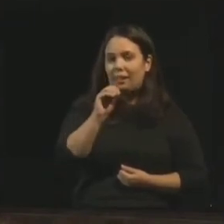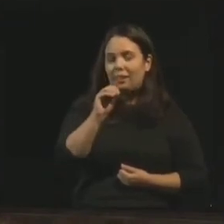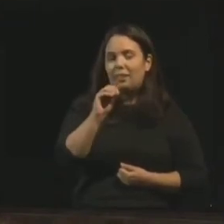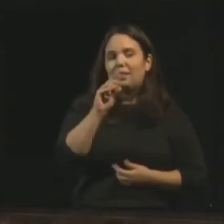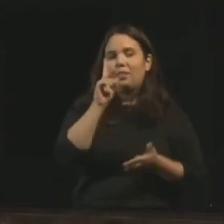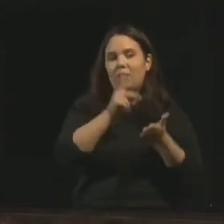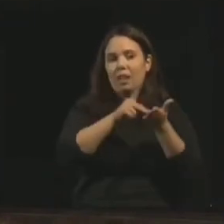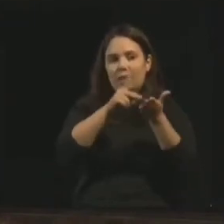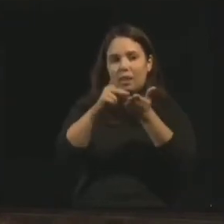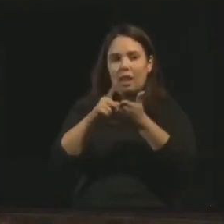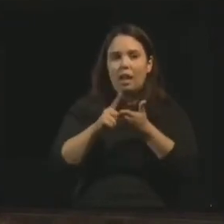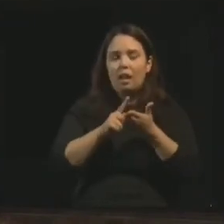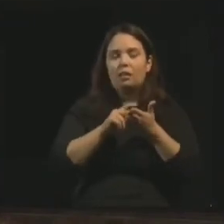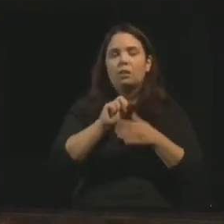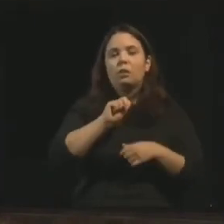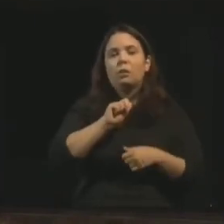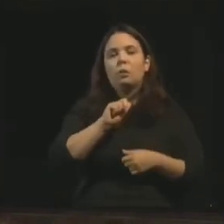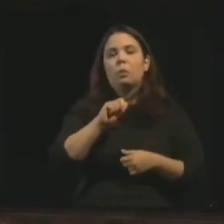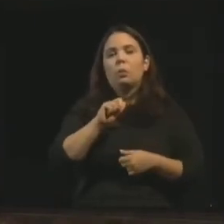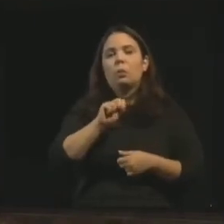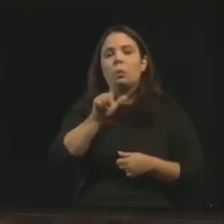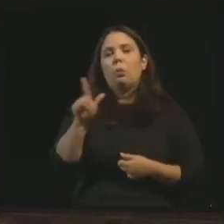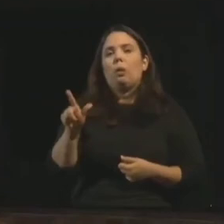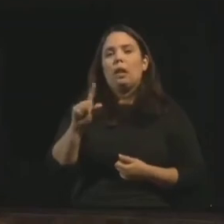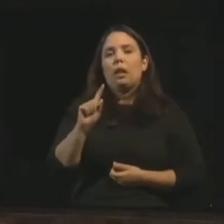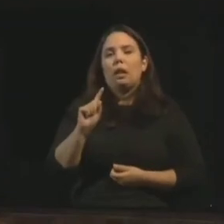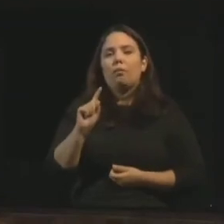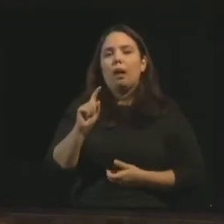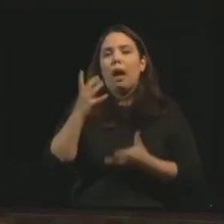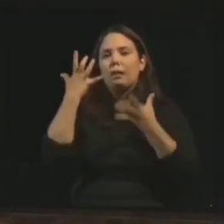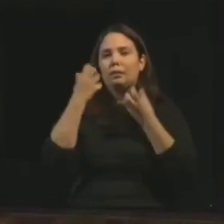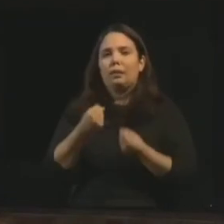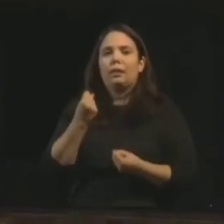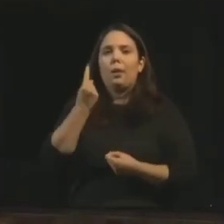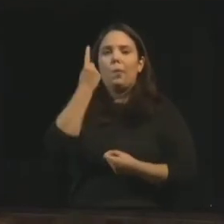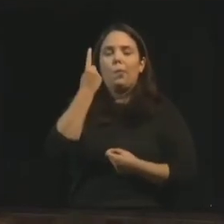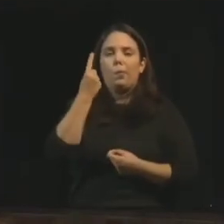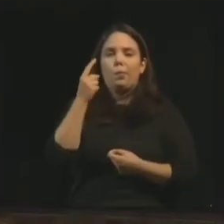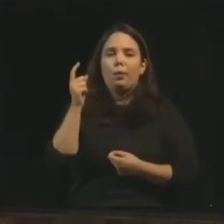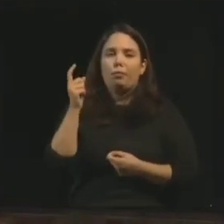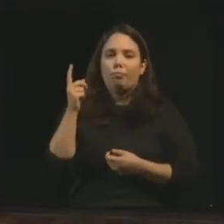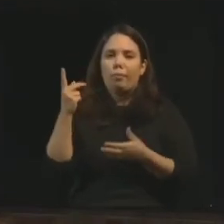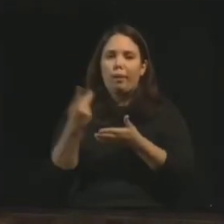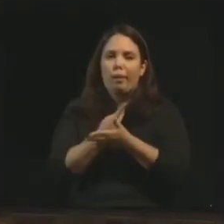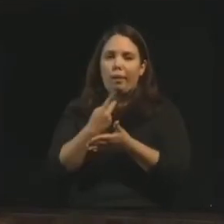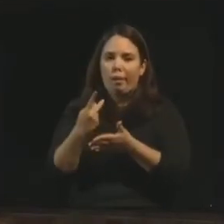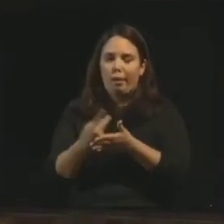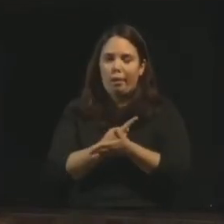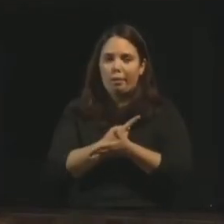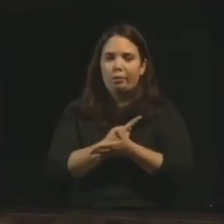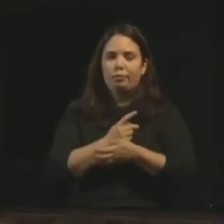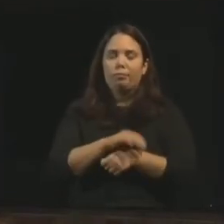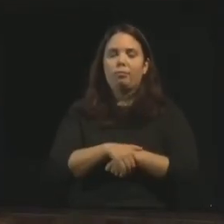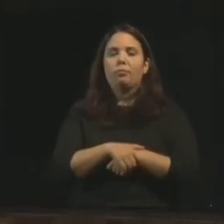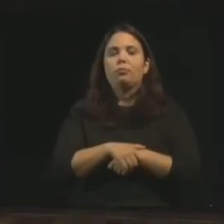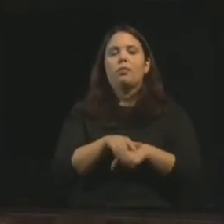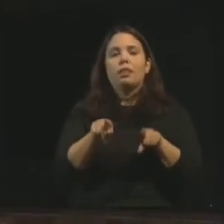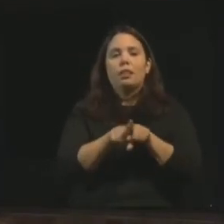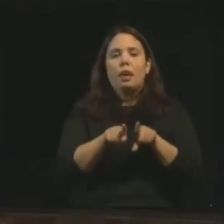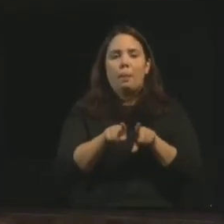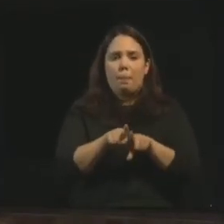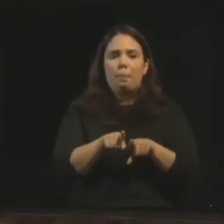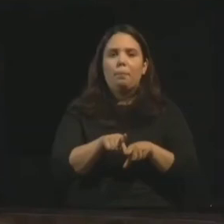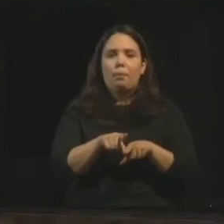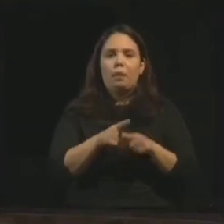é dez do que admitir uma única falsidade, uma única teoria errada. Os espíritos sistemáticos e a riqueza, será que os